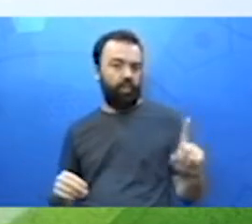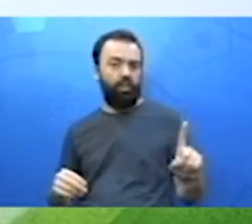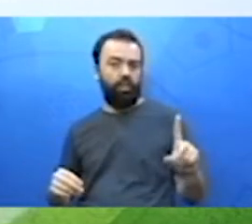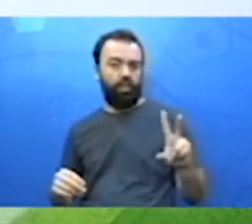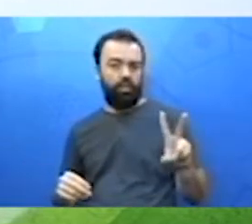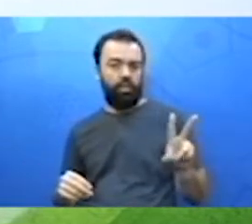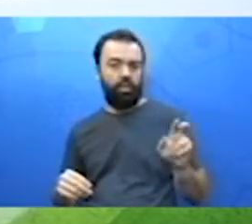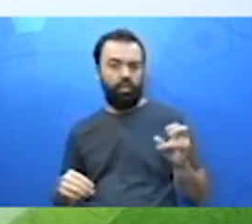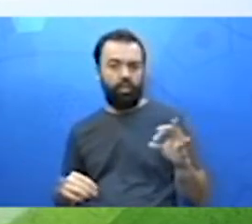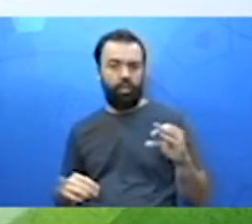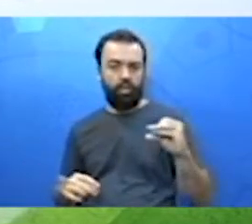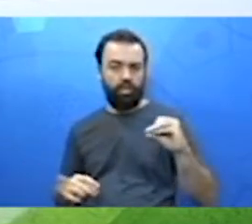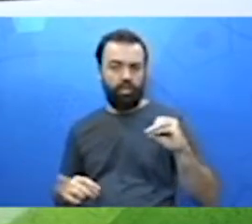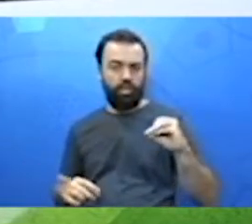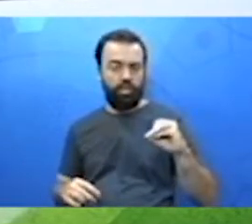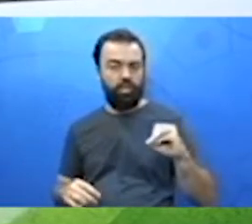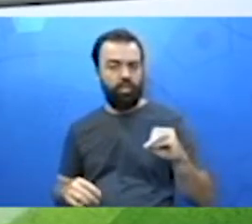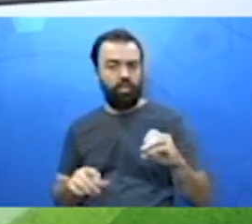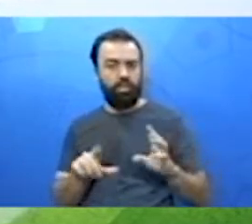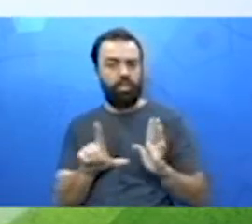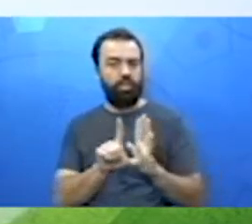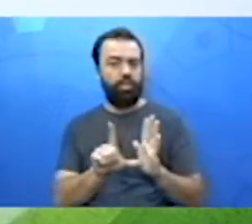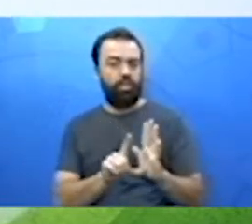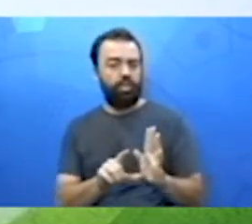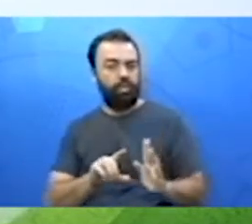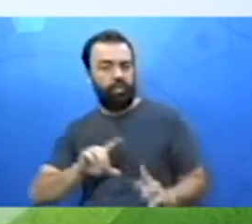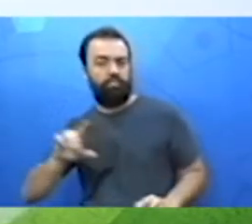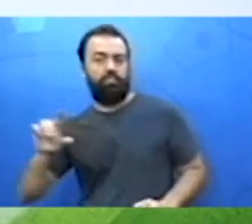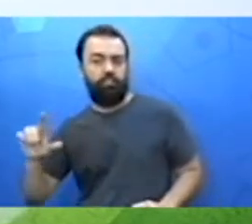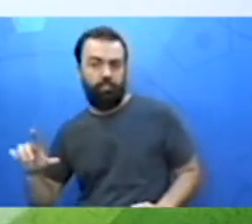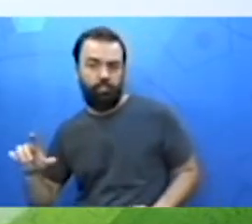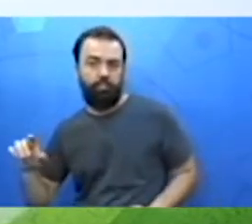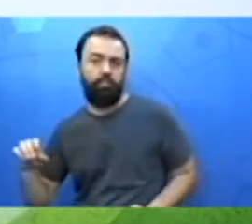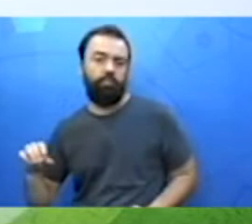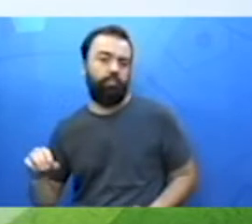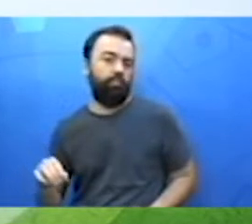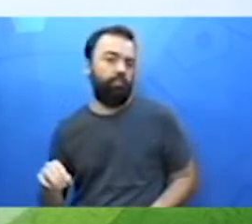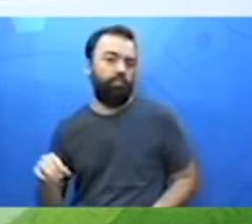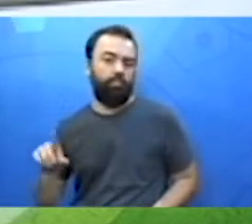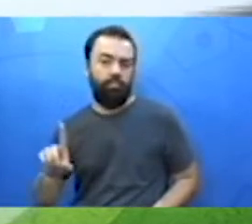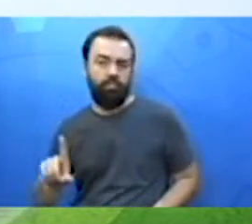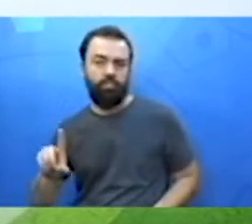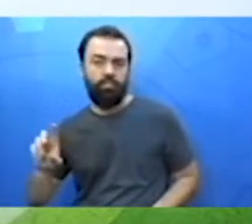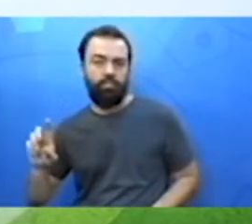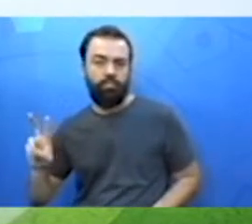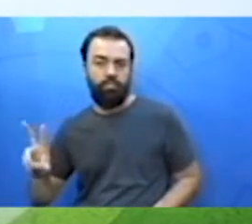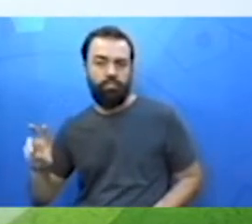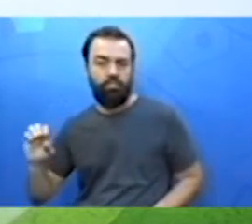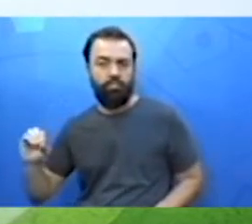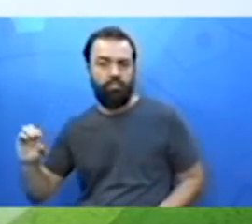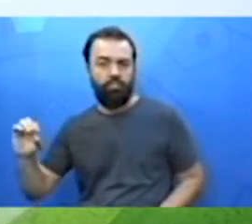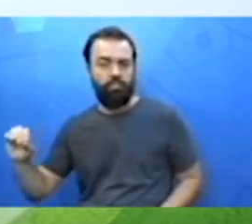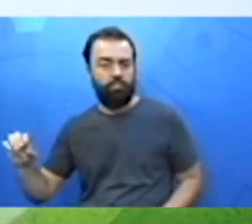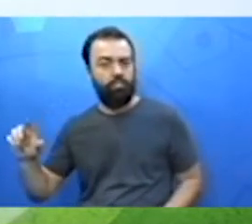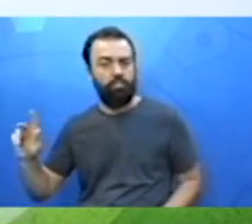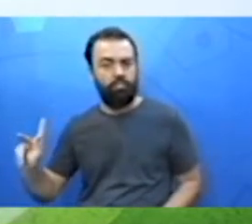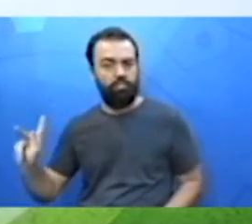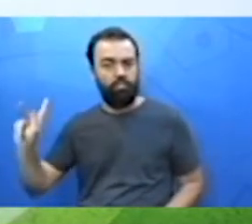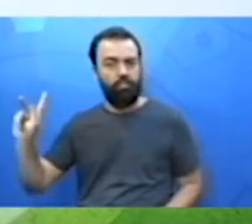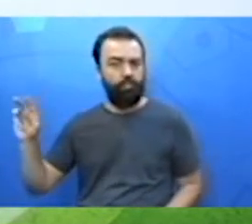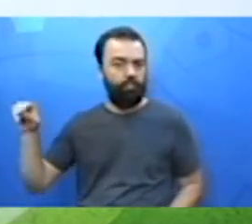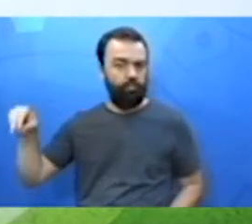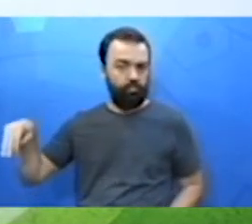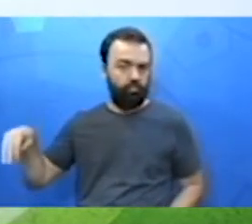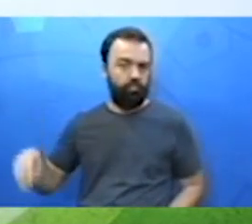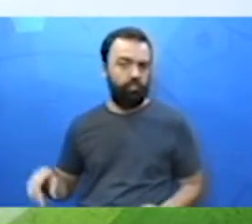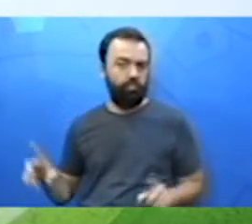Dos 120 litros de gasolina, a gente vai andar 1.200 quilômetros. Tá bom? Então, é